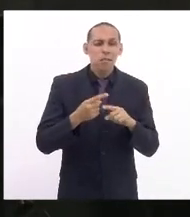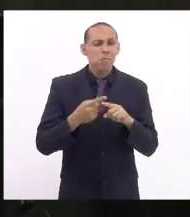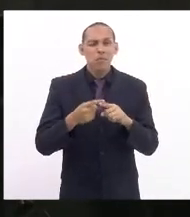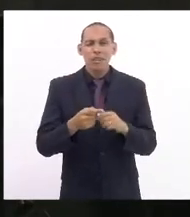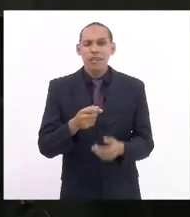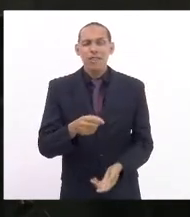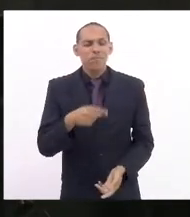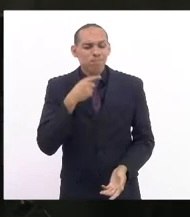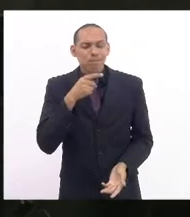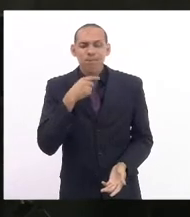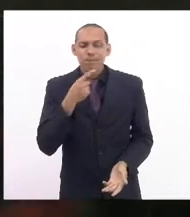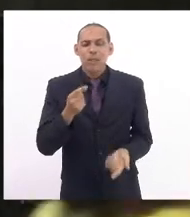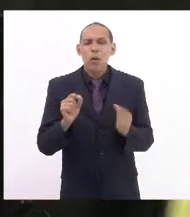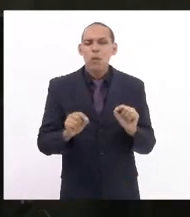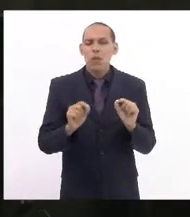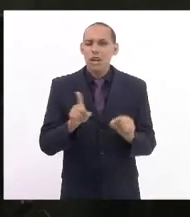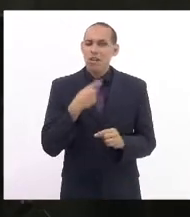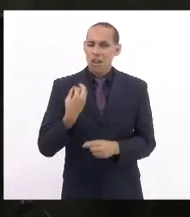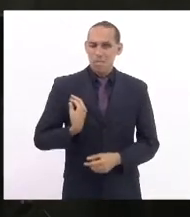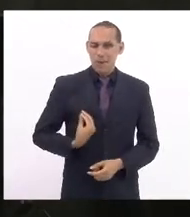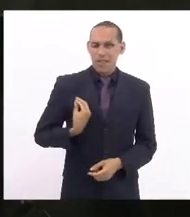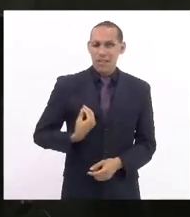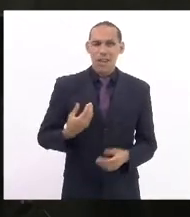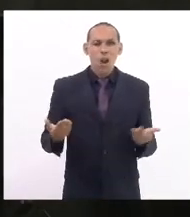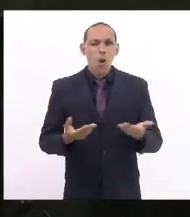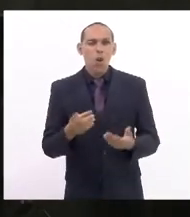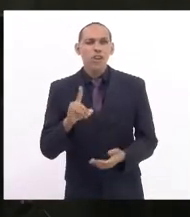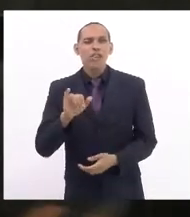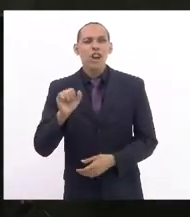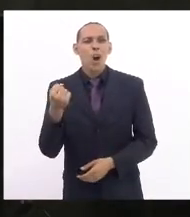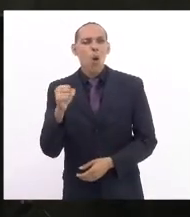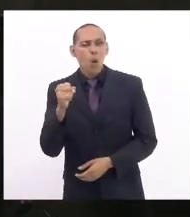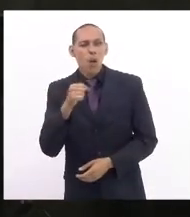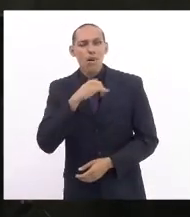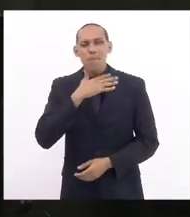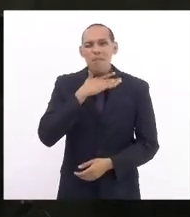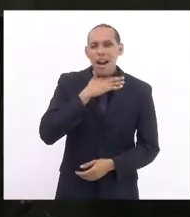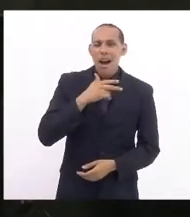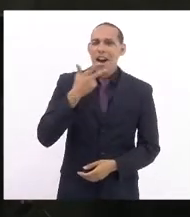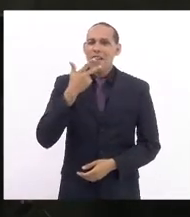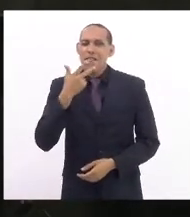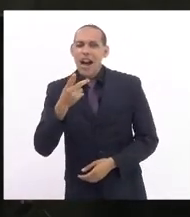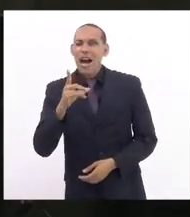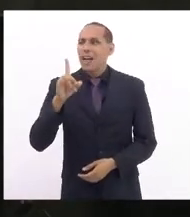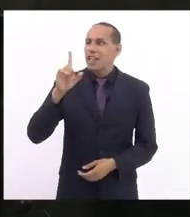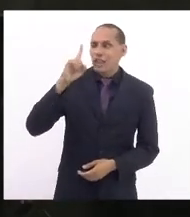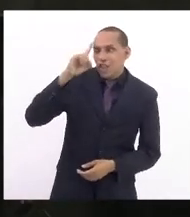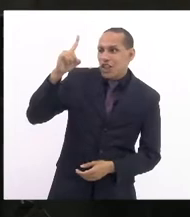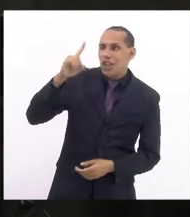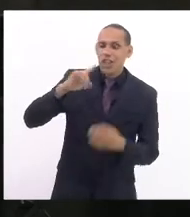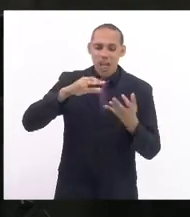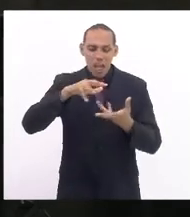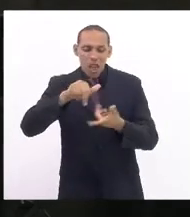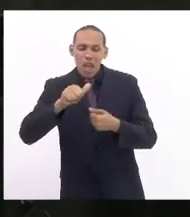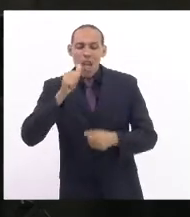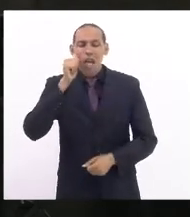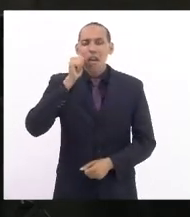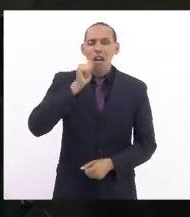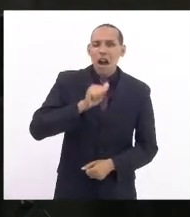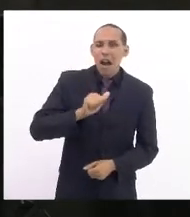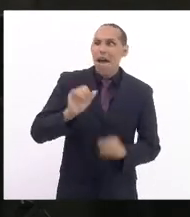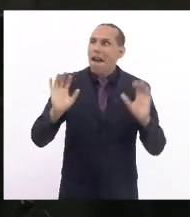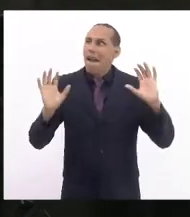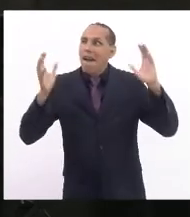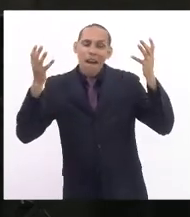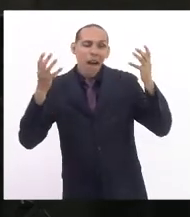deputada Mônica, estarmos aqui hoje, dia 8 de março, falando do Dia Internacional da Mulher, fazendo um